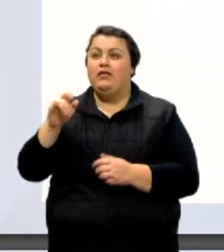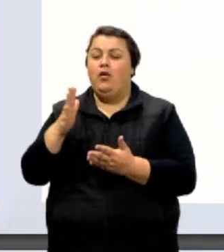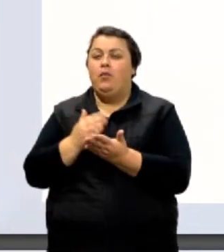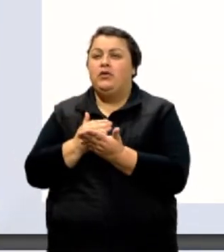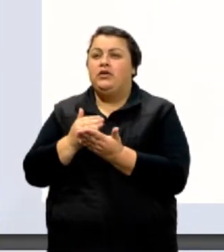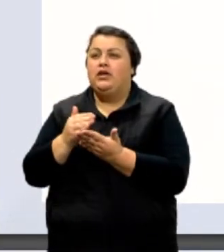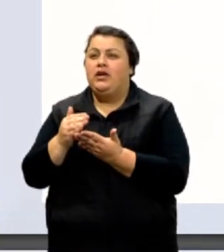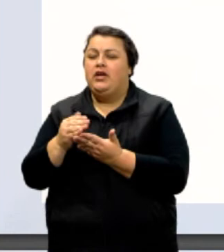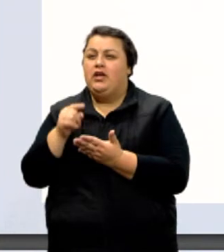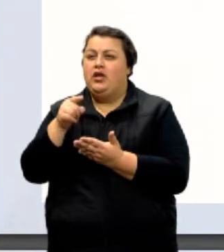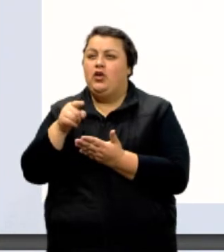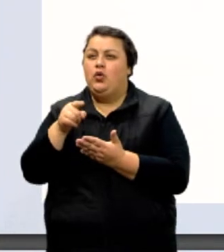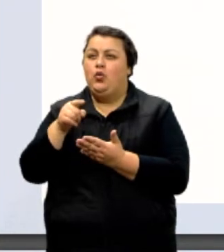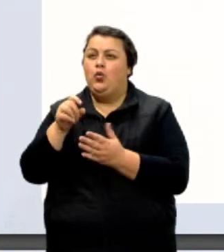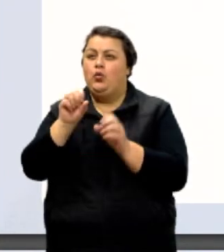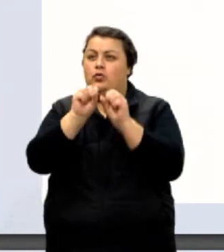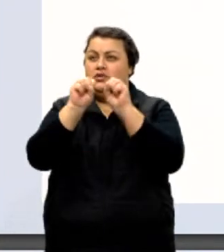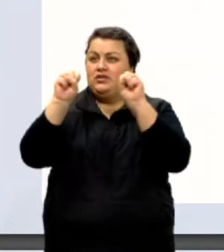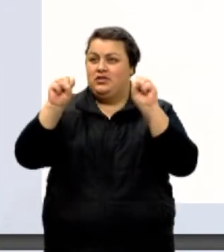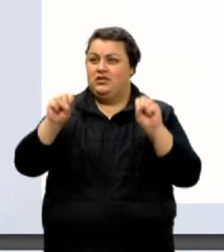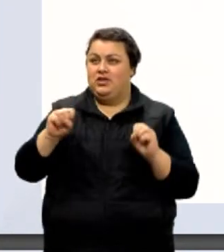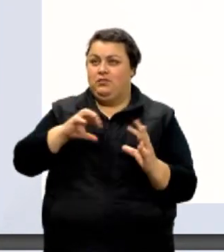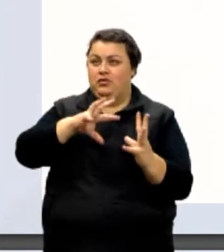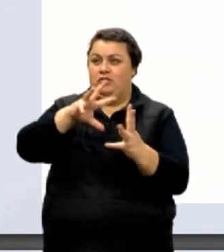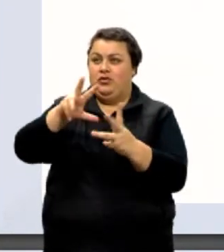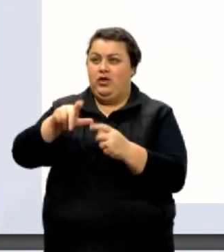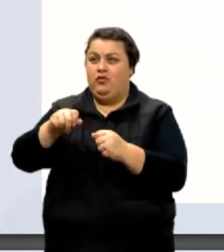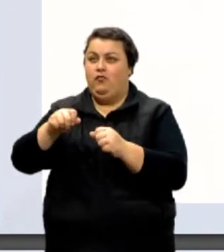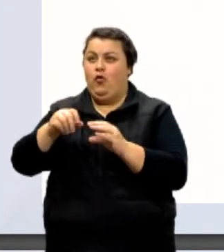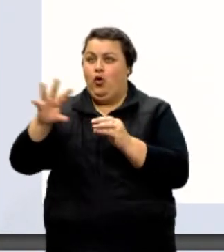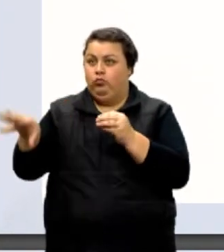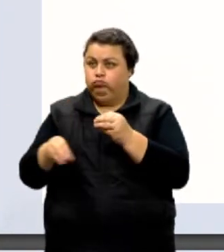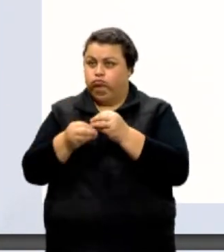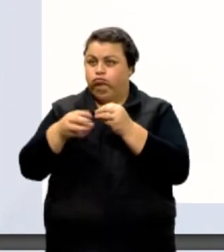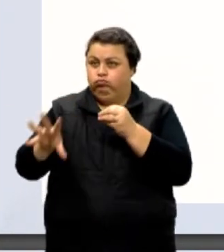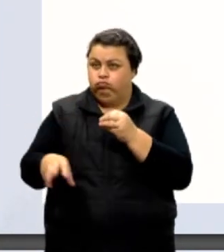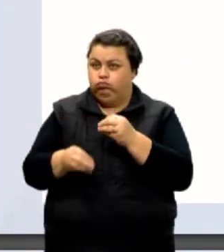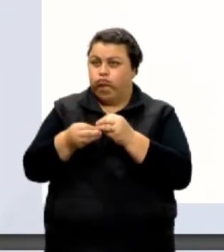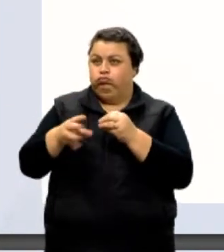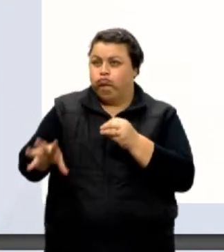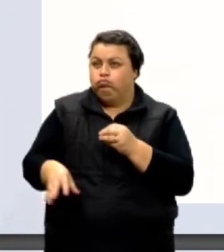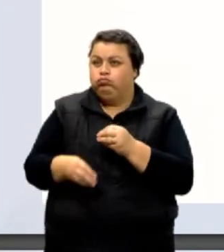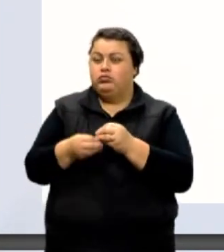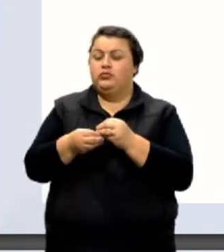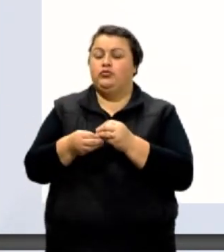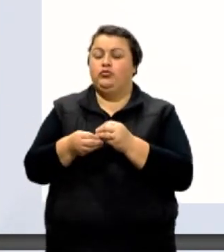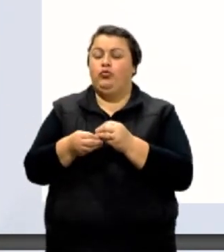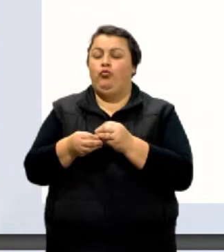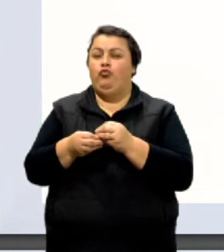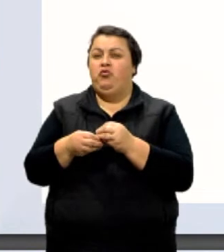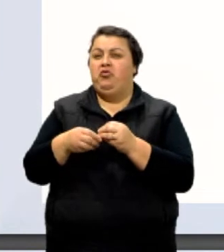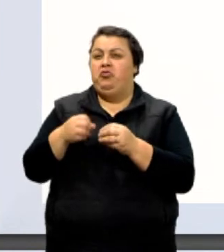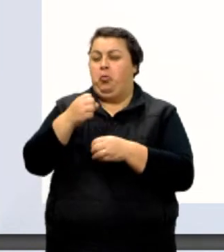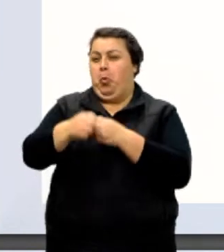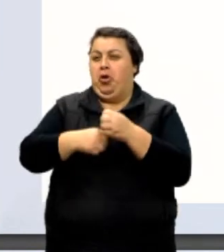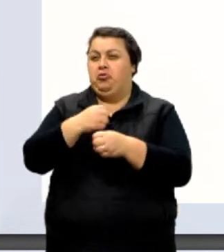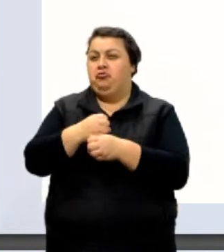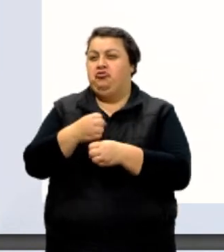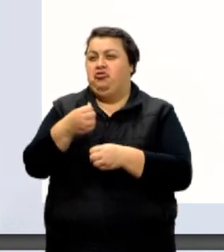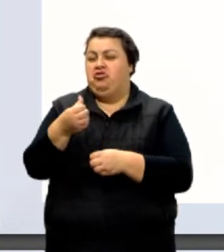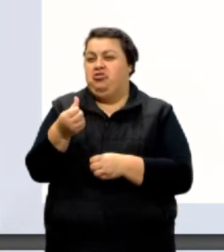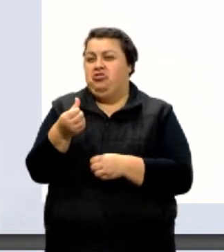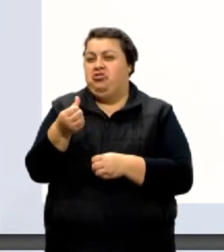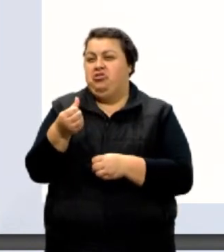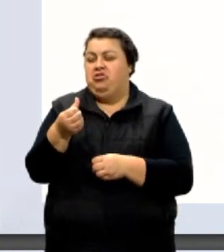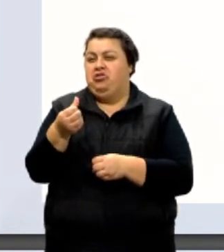sistema internacional foi aumentando o número de prefixos. Alguns foram adicionados na década de 60, outros